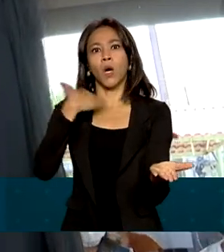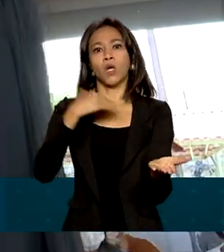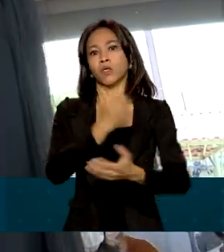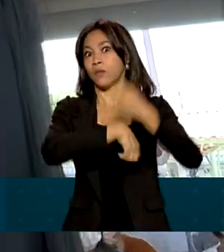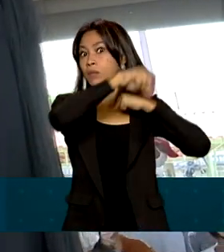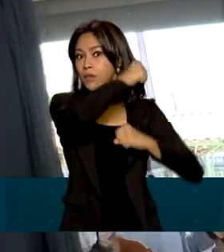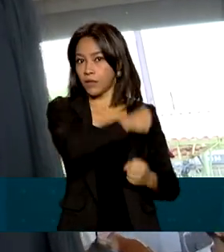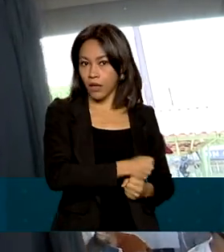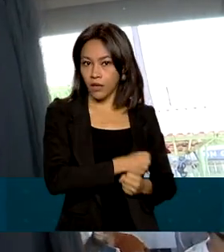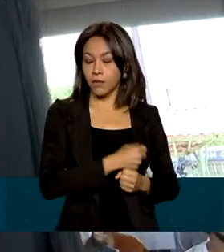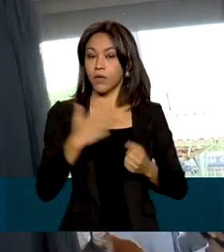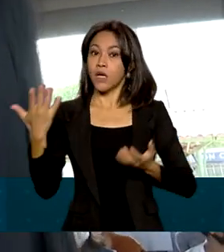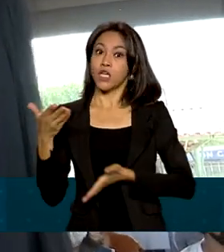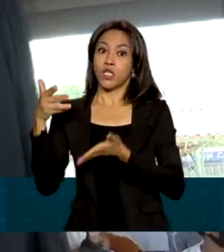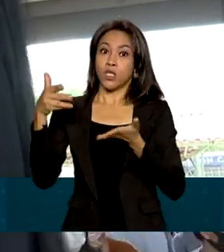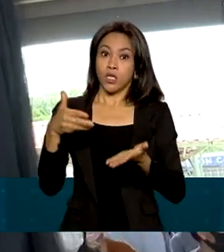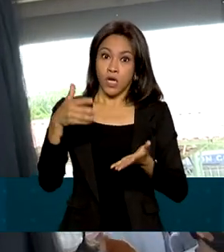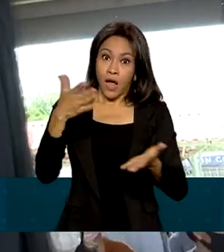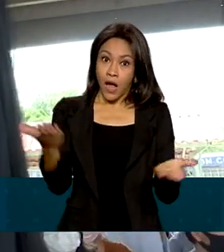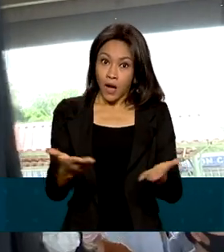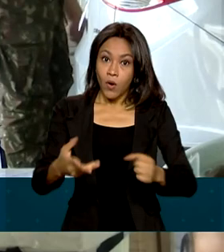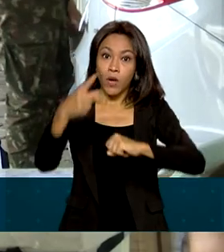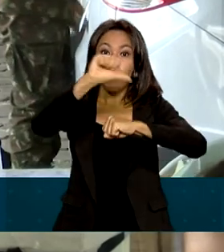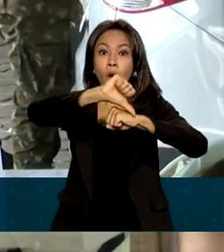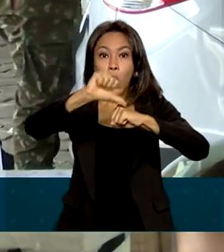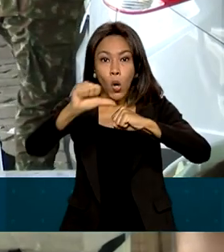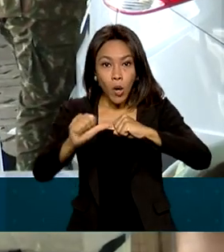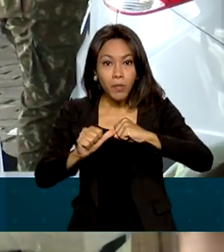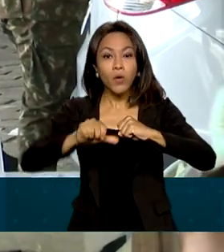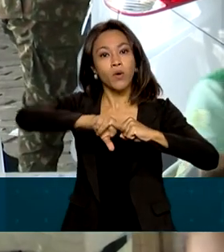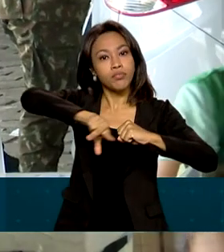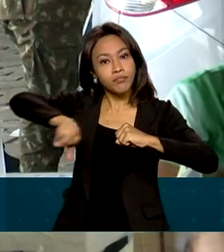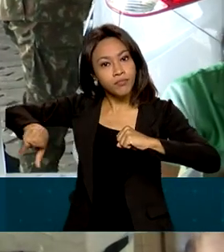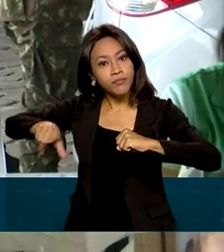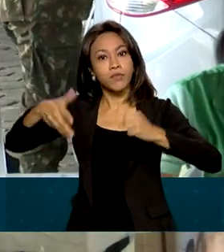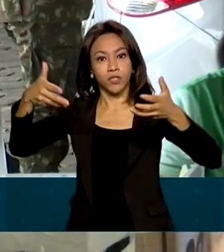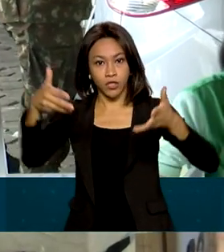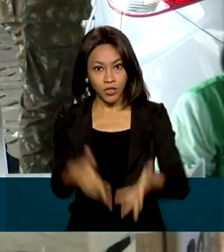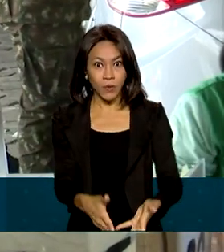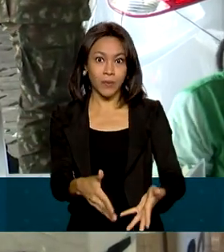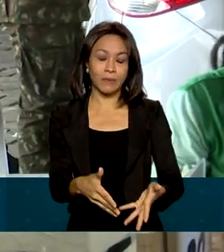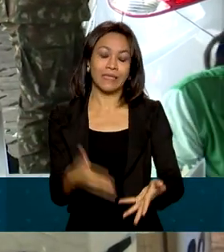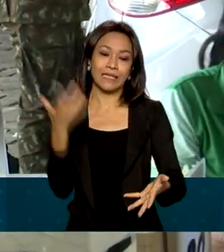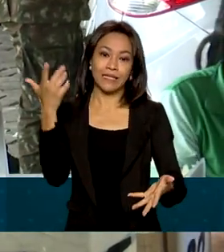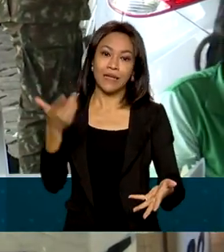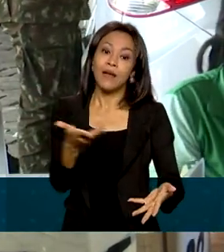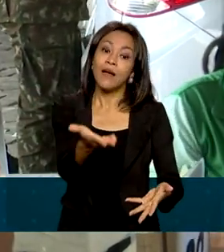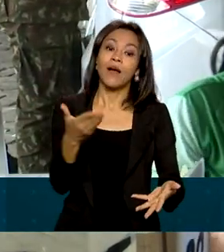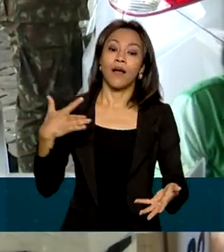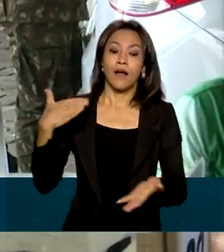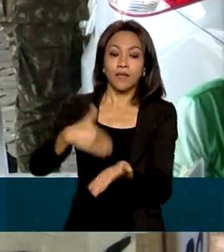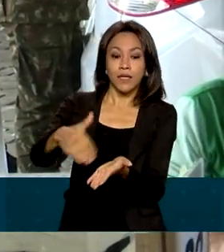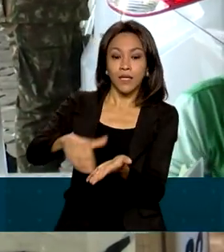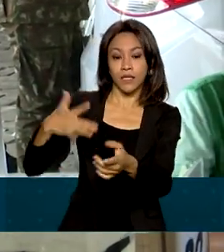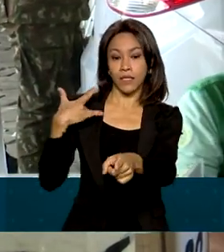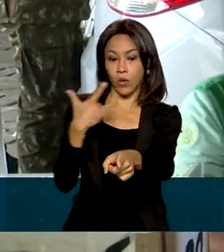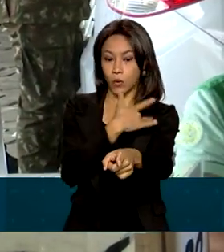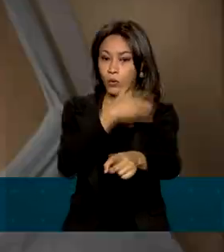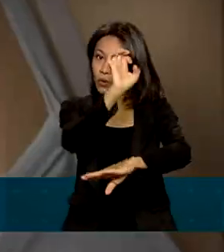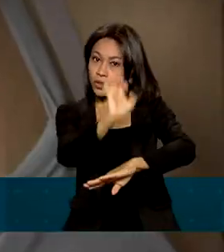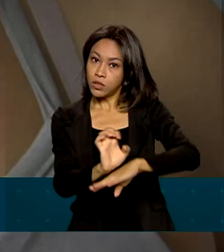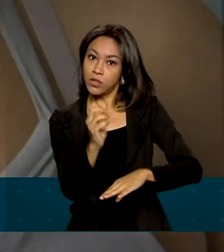passado. Com a chegada da variante Ômicron ao Brasil e a perspectiva de uma nova onda, a Secretaria de Saúde do Estado